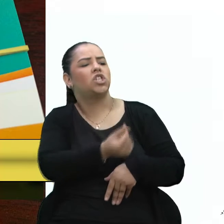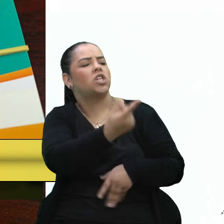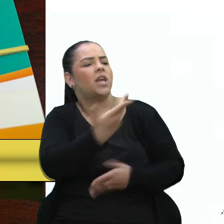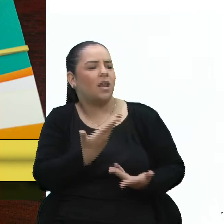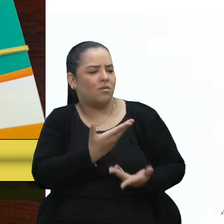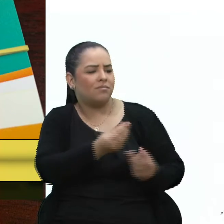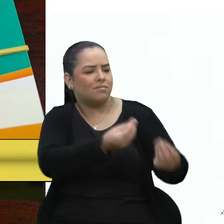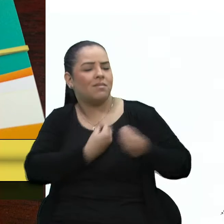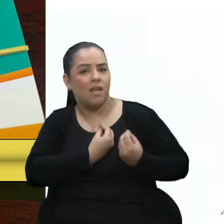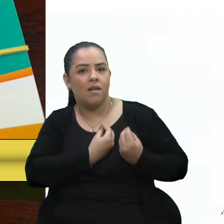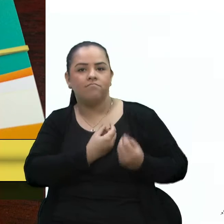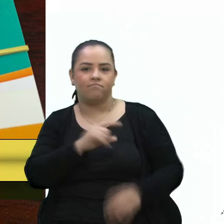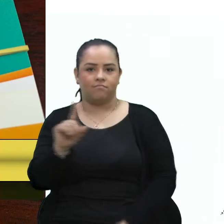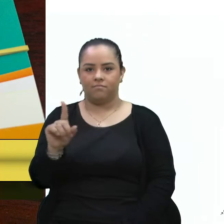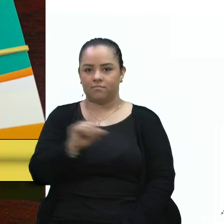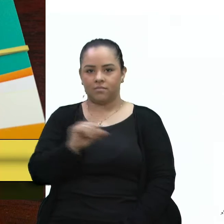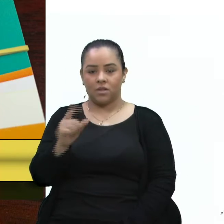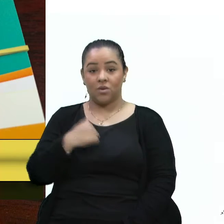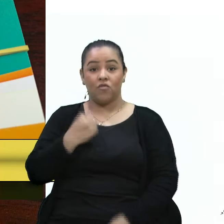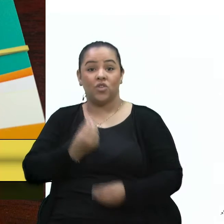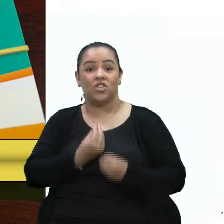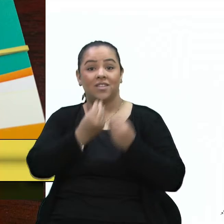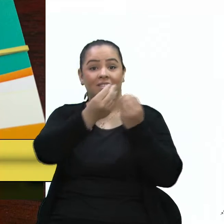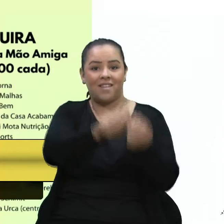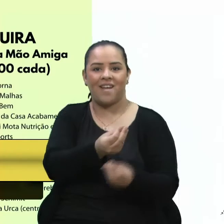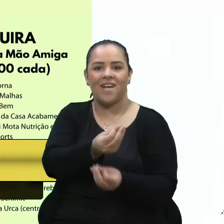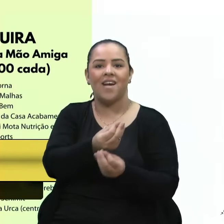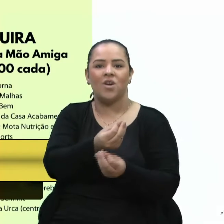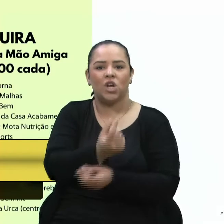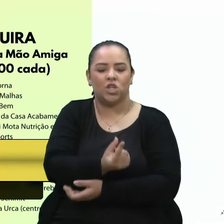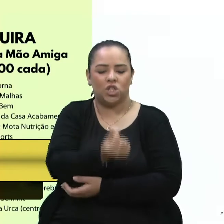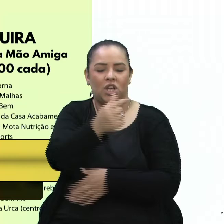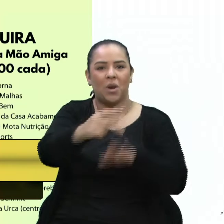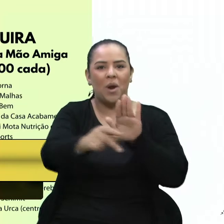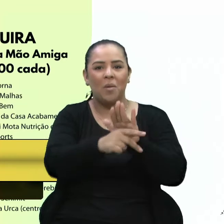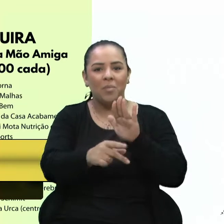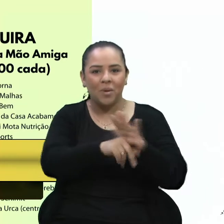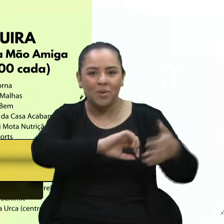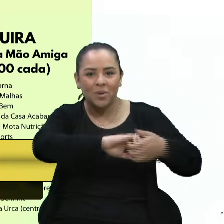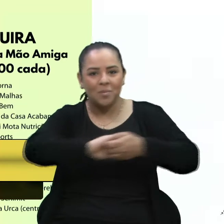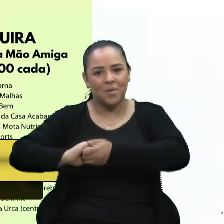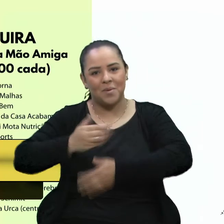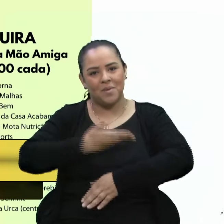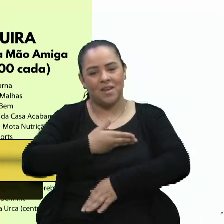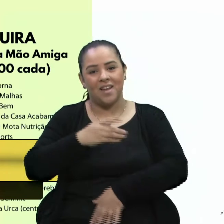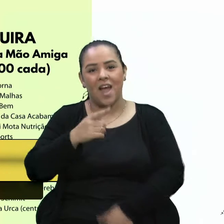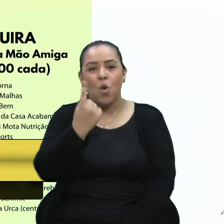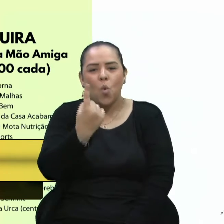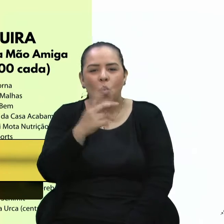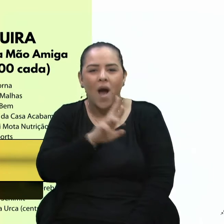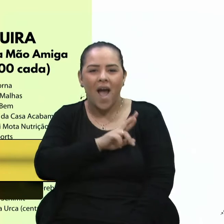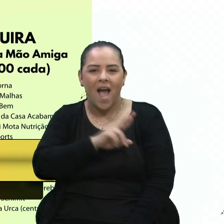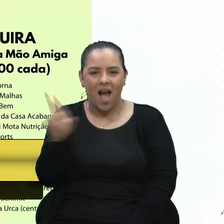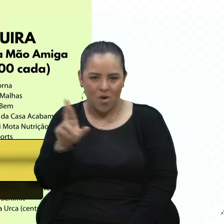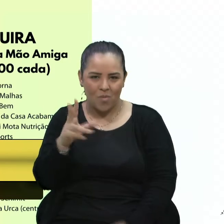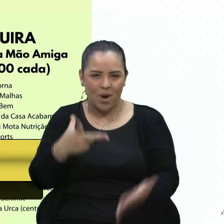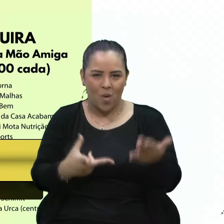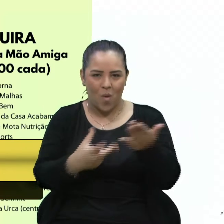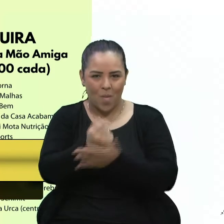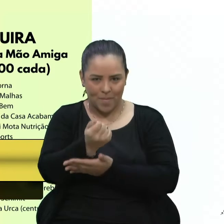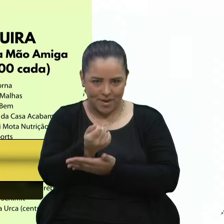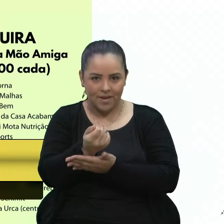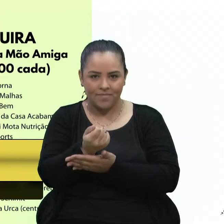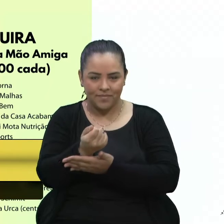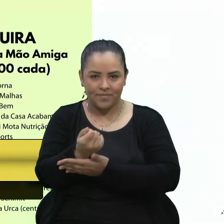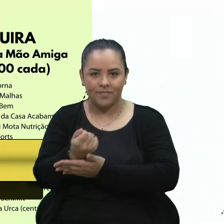Não, eu vou te dar uma moeda, um almoço. Essa moeda custa R$,00, e